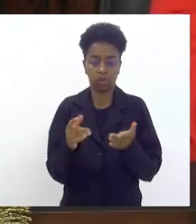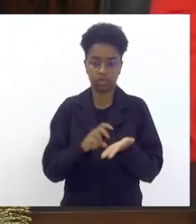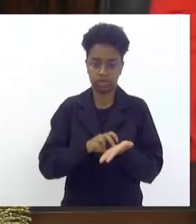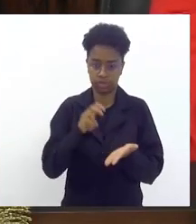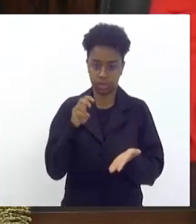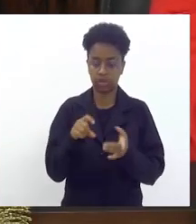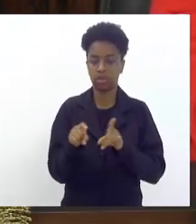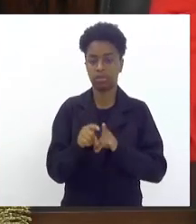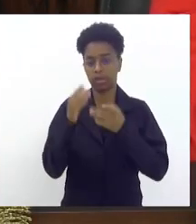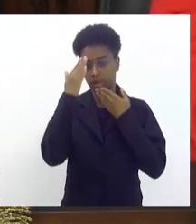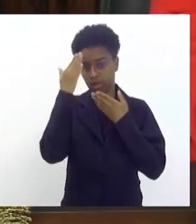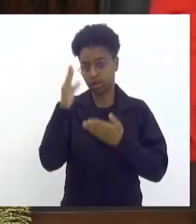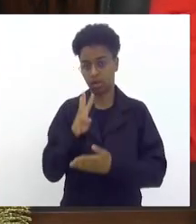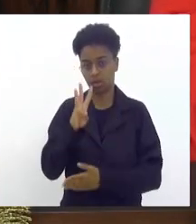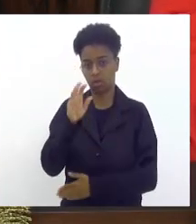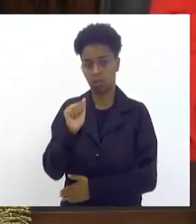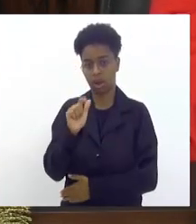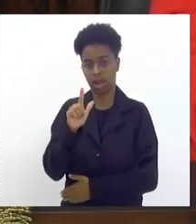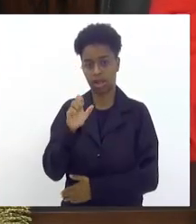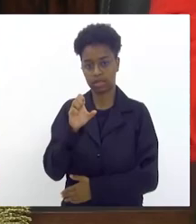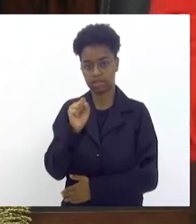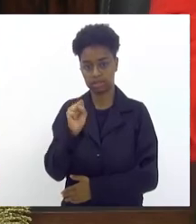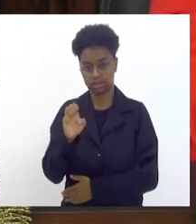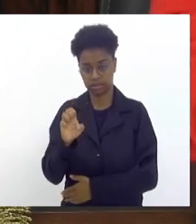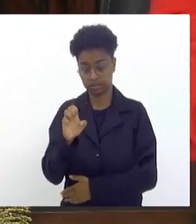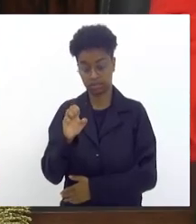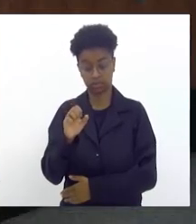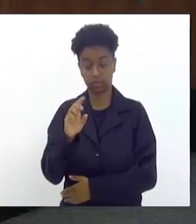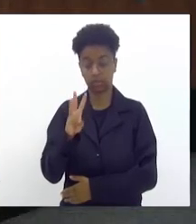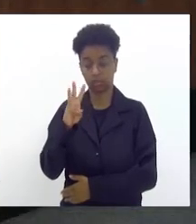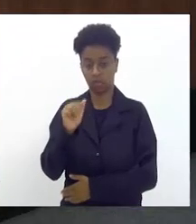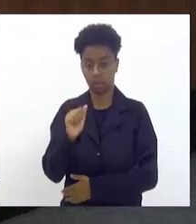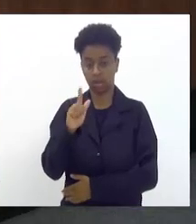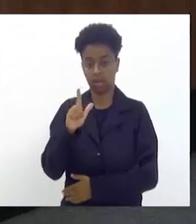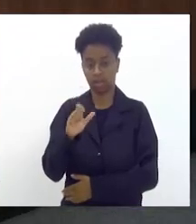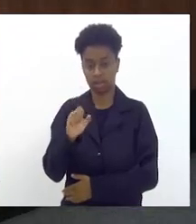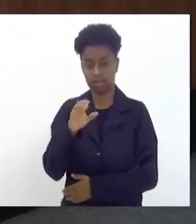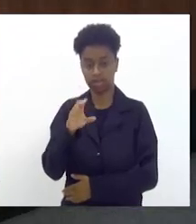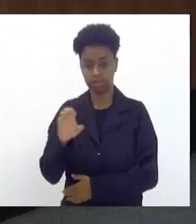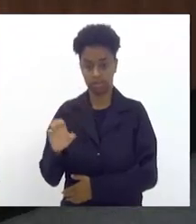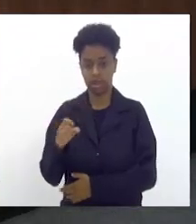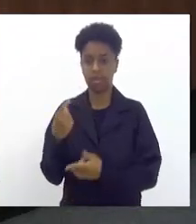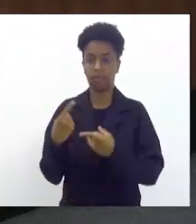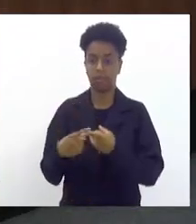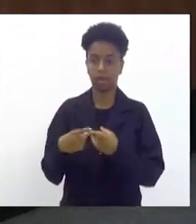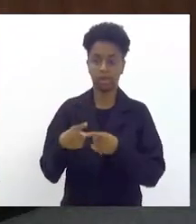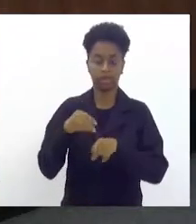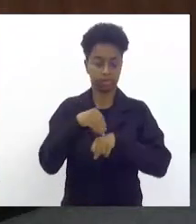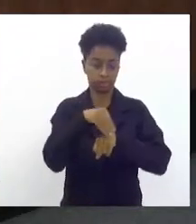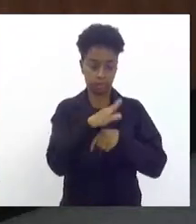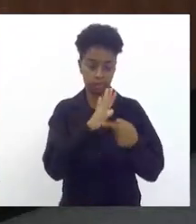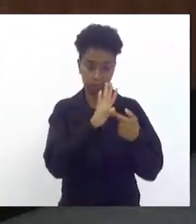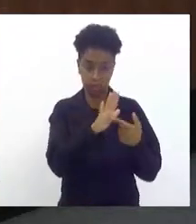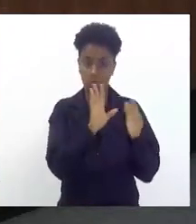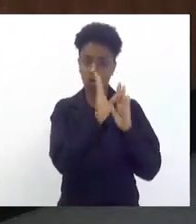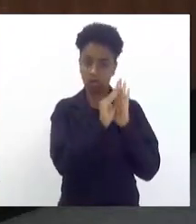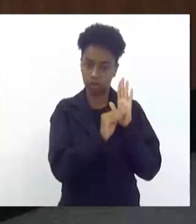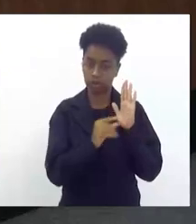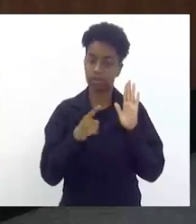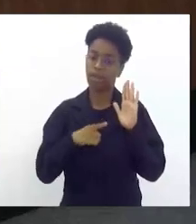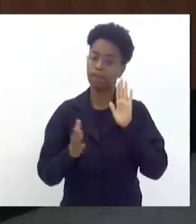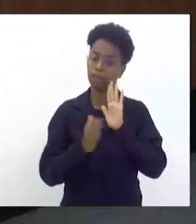agradecer ao Aless porque assim que teve informação também do conteúdo já trouxe uma